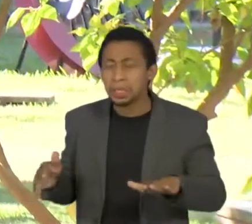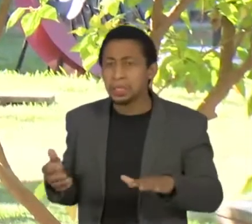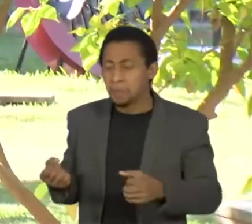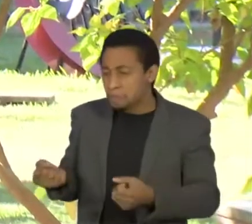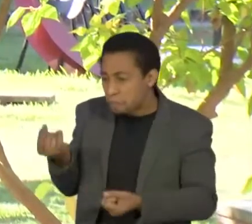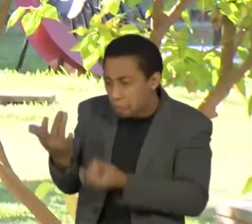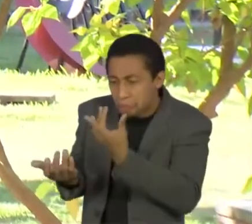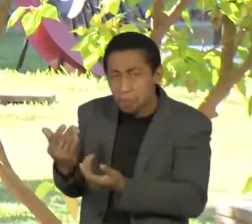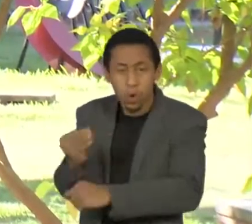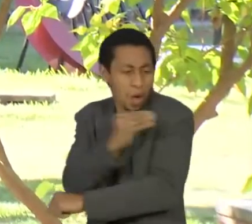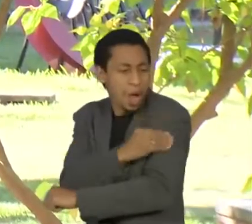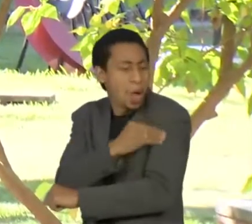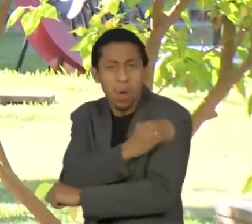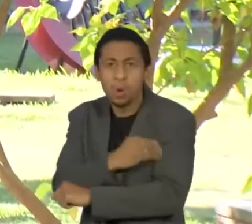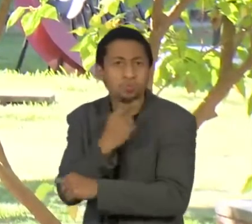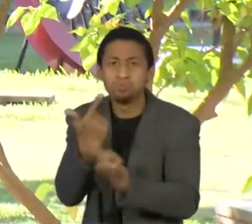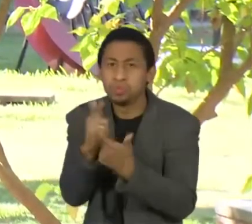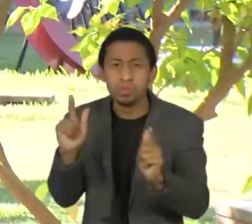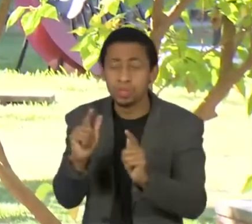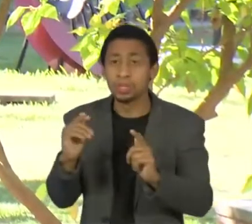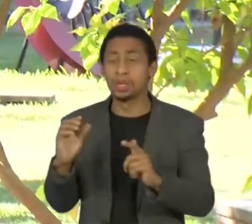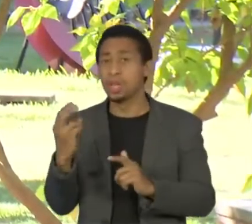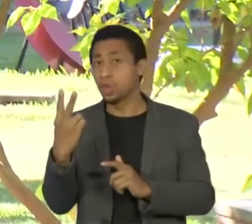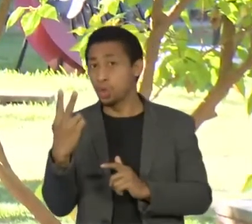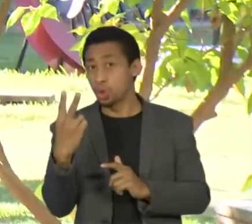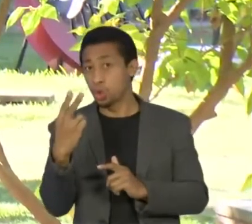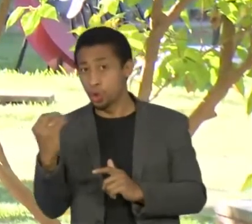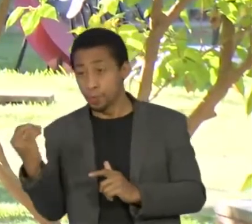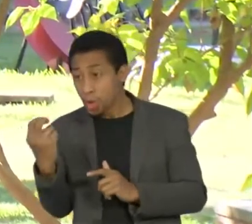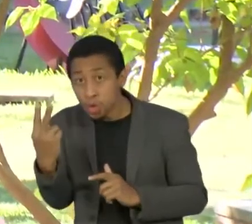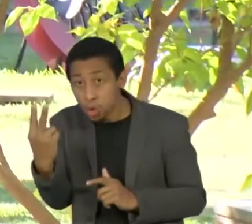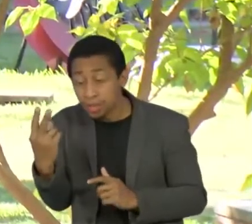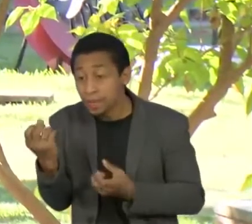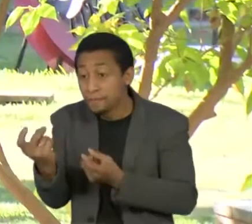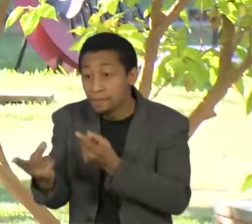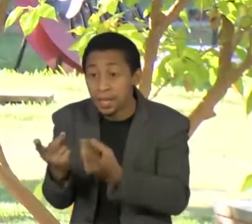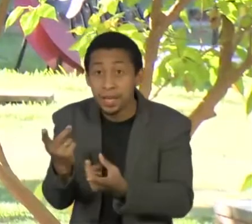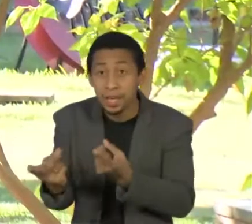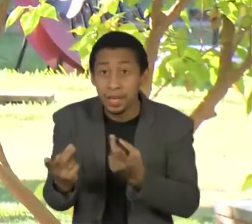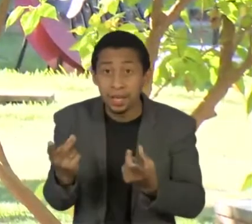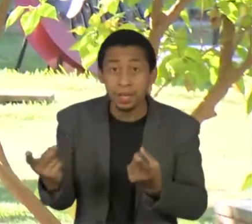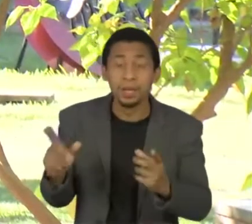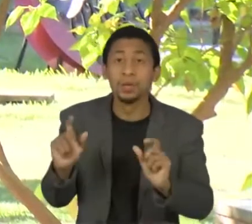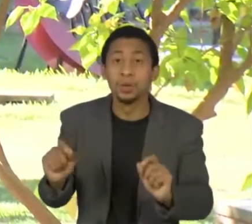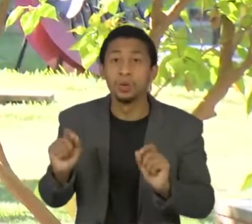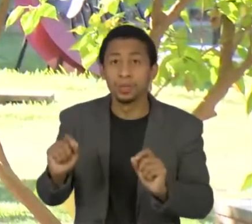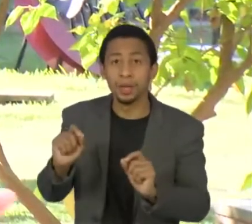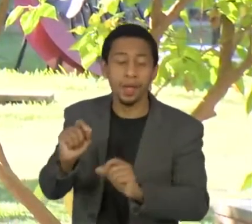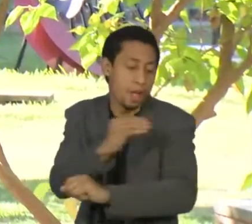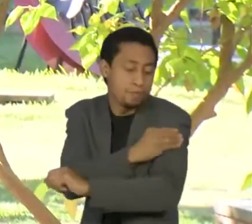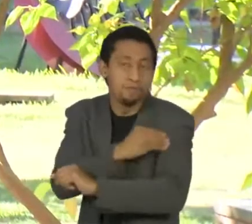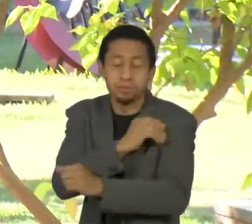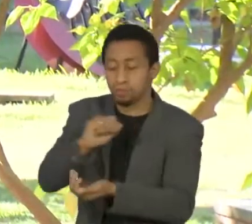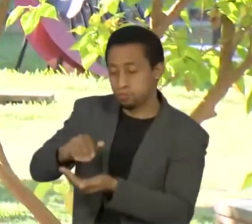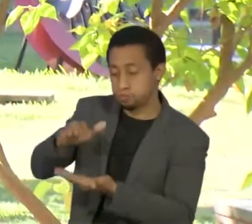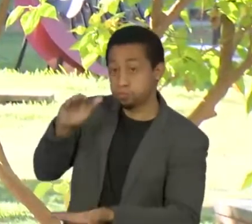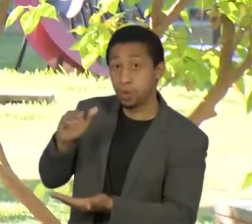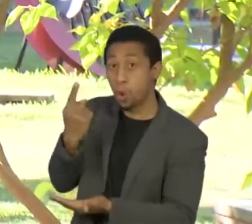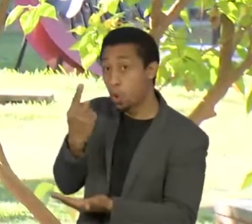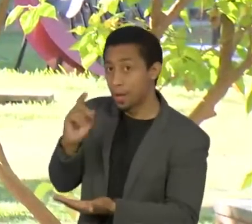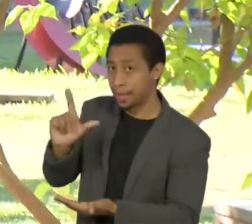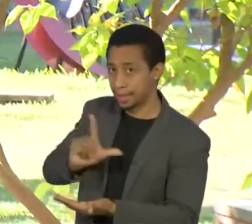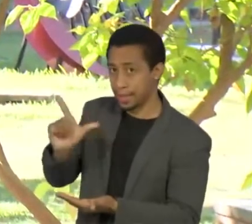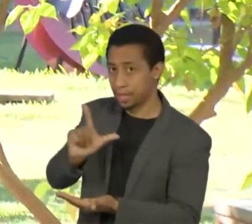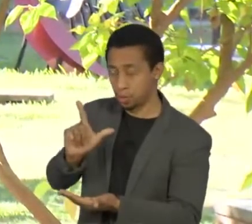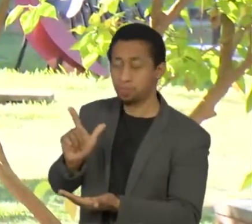álcool em gel. Desde 2002, a venda do produto em embalagens maiores, como um litro, por exemplo, era proibida e a mudança